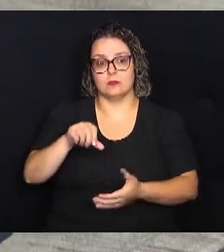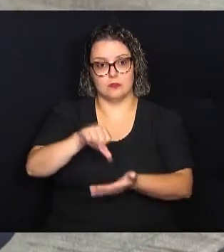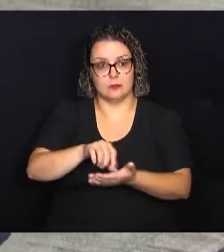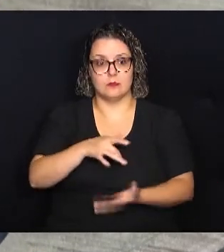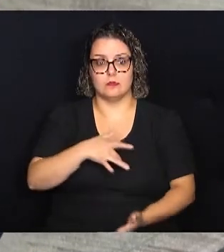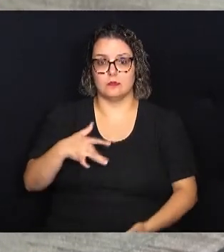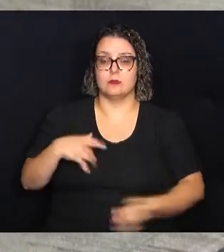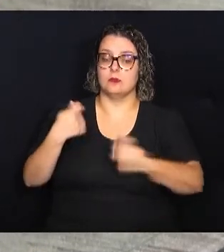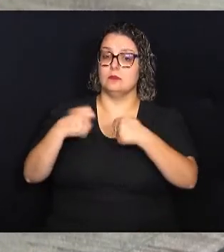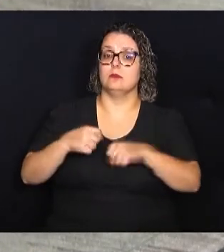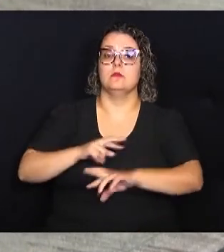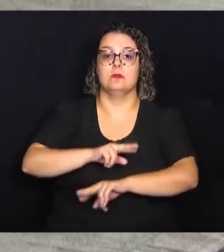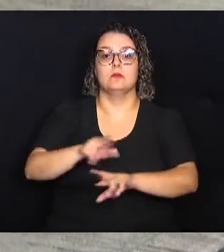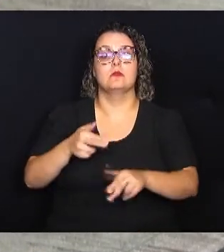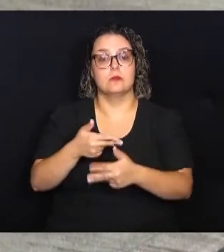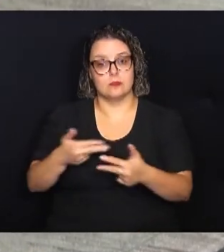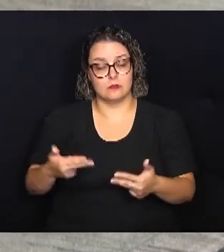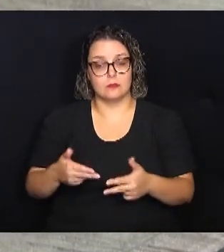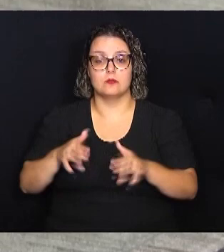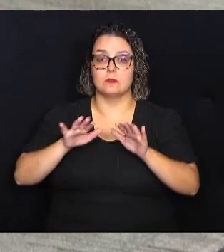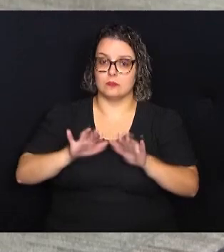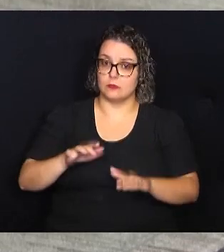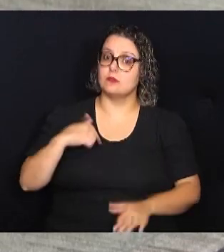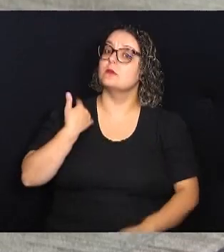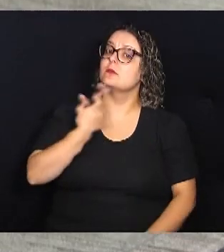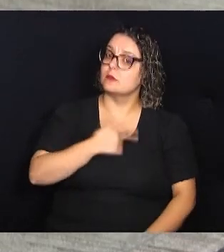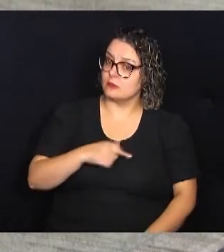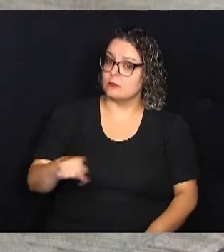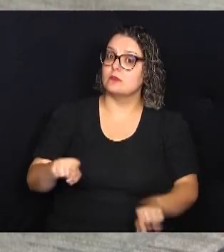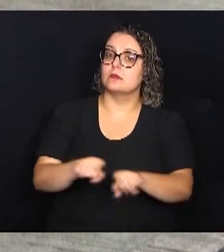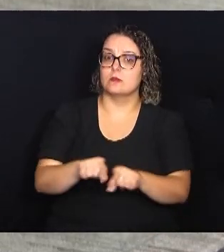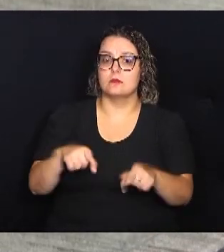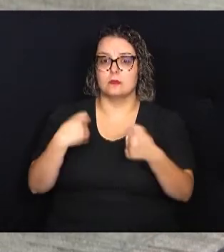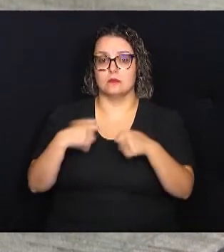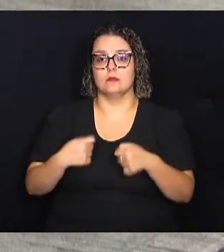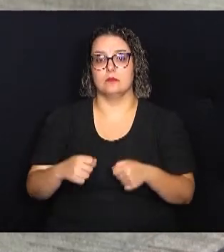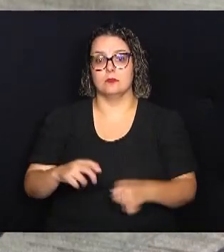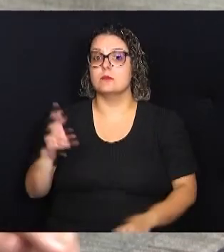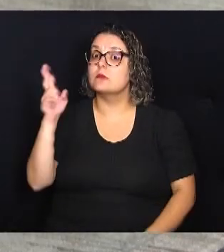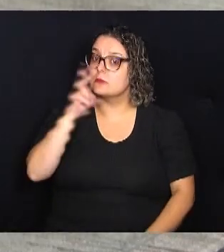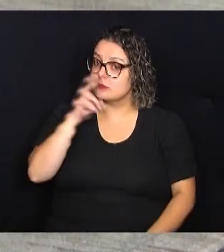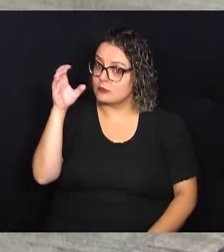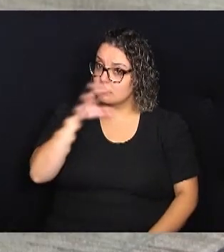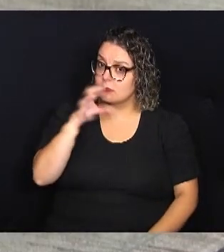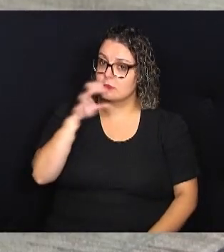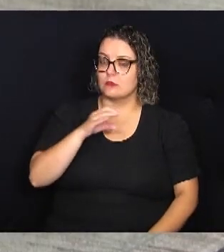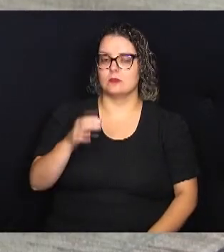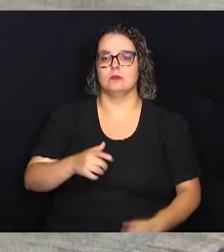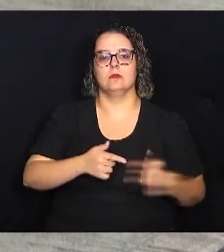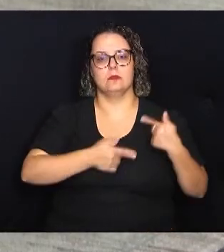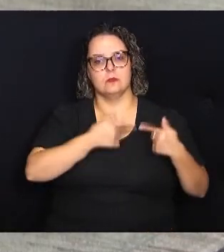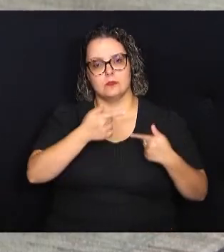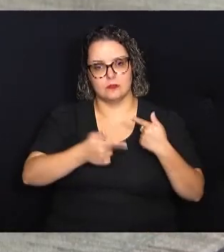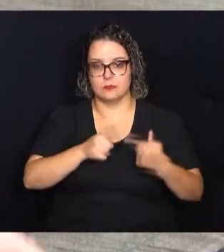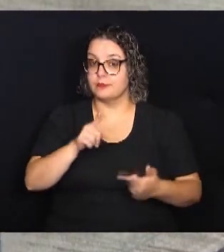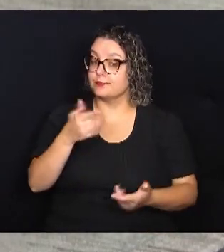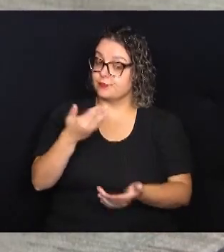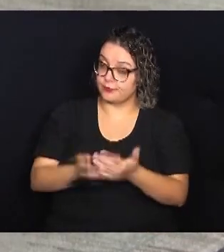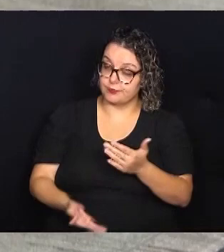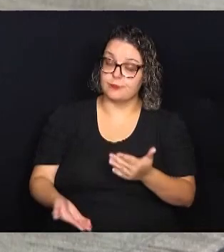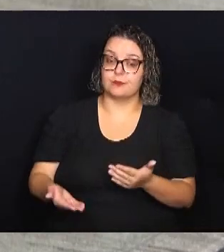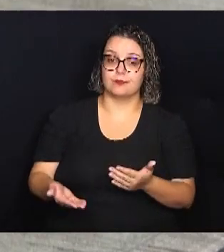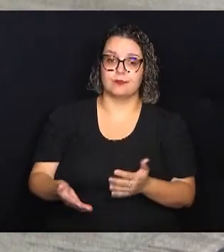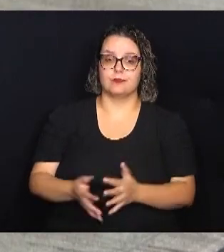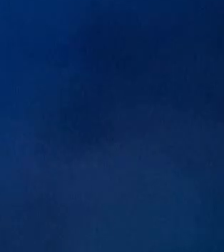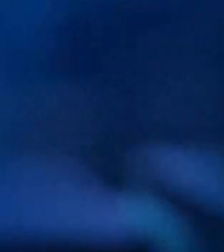precisamos de muitas coisas, mas nós precisamos, com muita urgência, que as gerações não sejam perdidas a